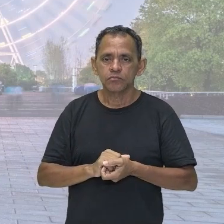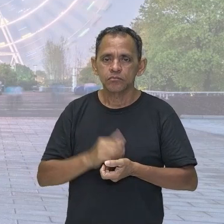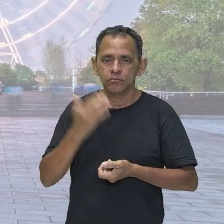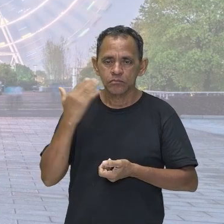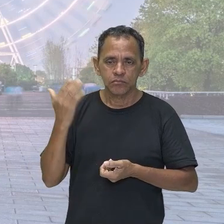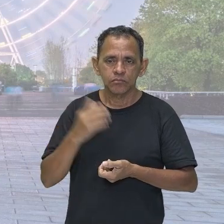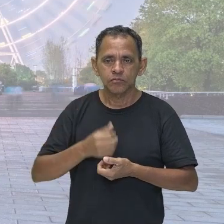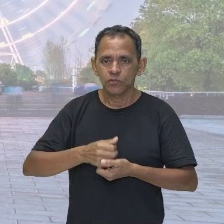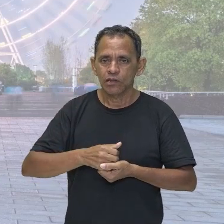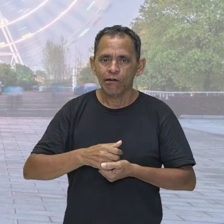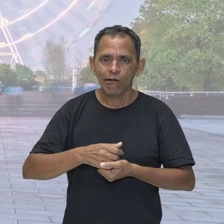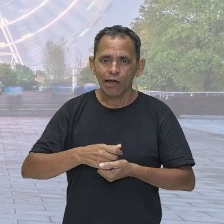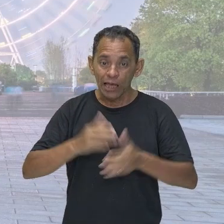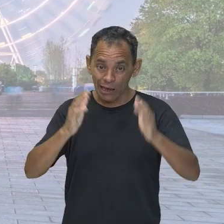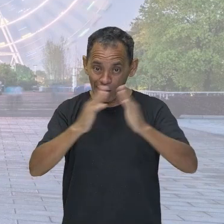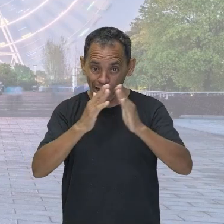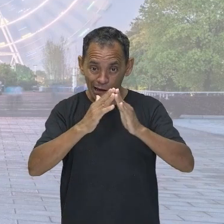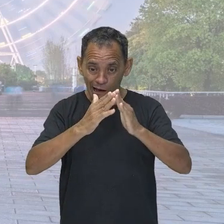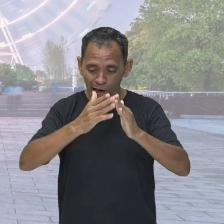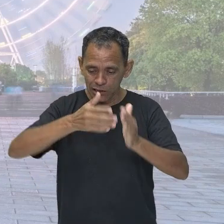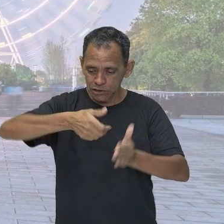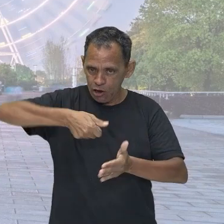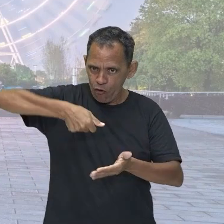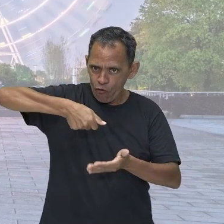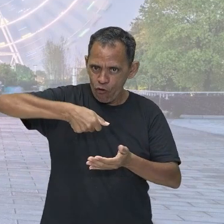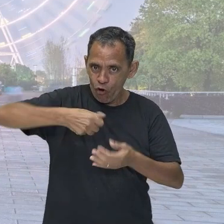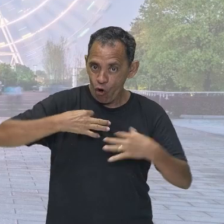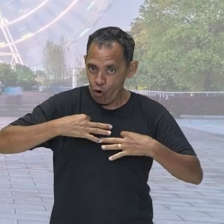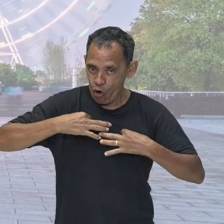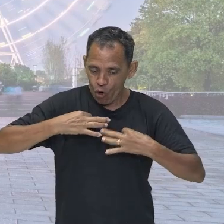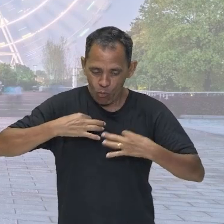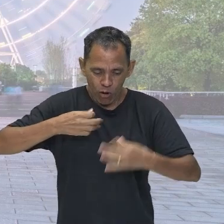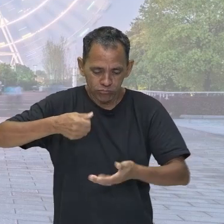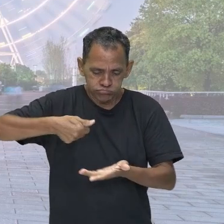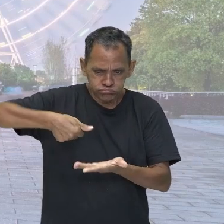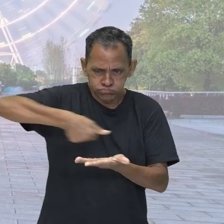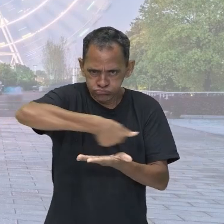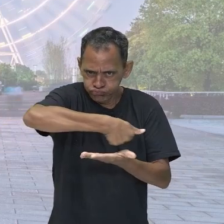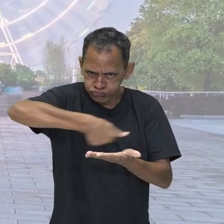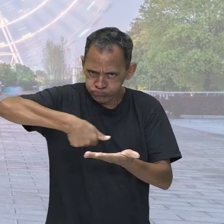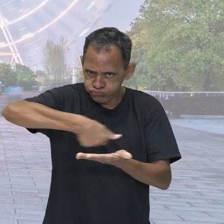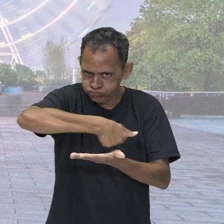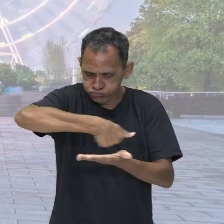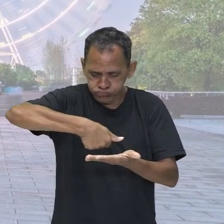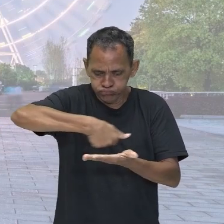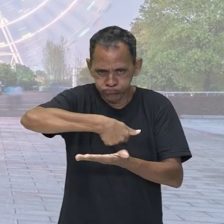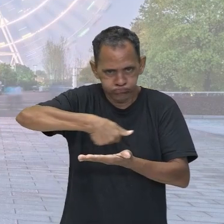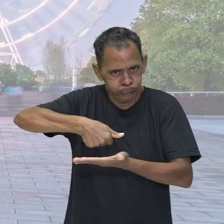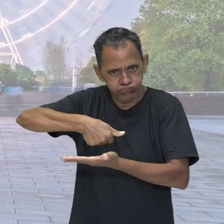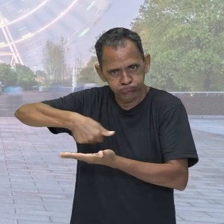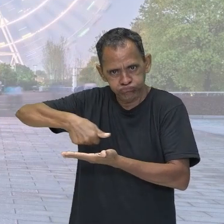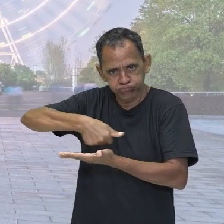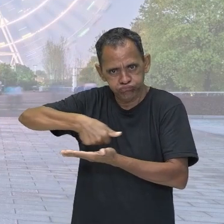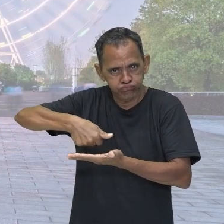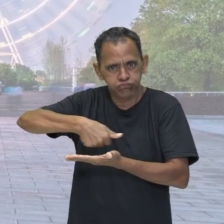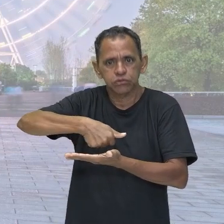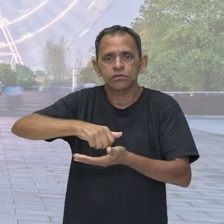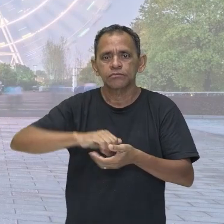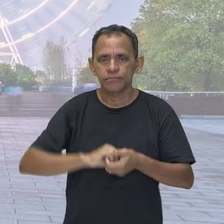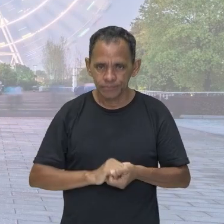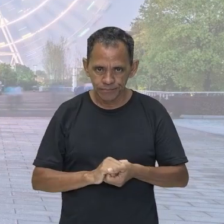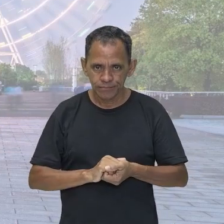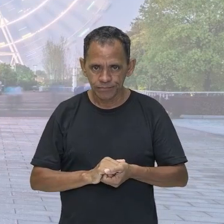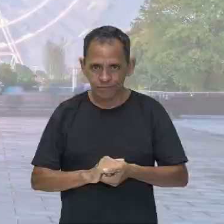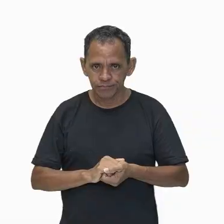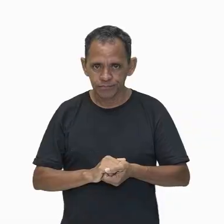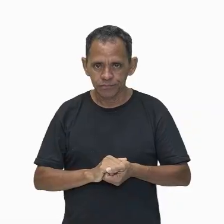passar, por exemplo, né? Quando tu liga ali na tomada, a energia elétrica se transforma em energia térmica, não é? Além dela, nós